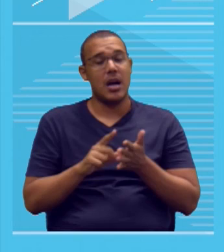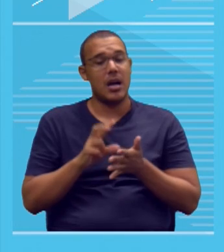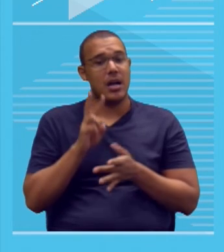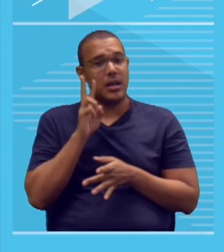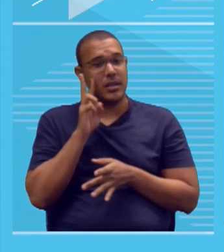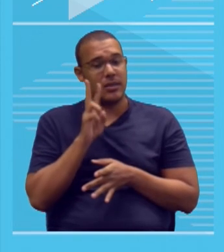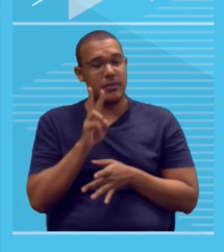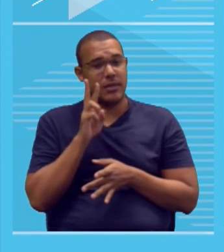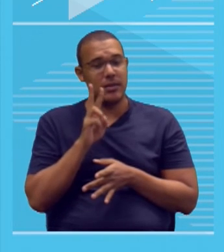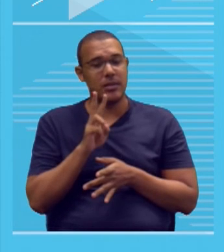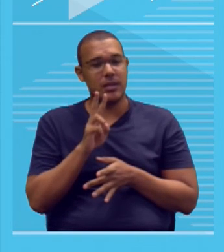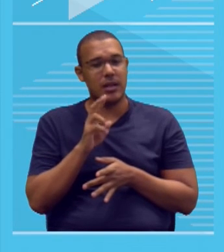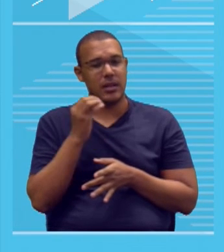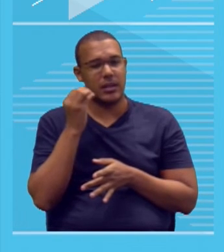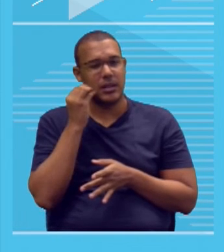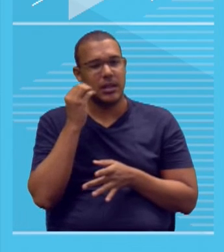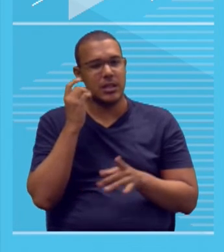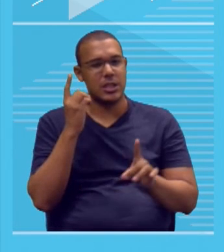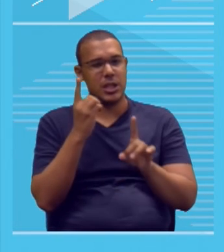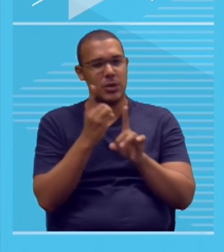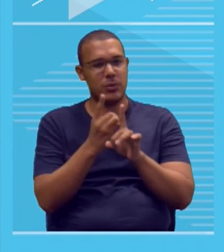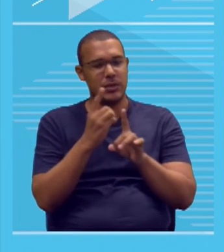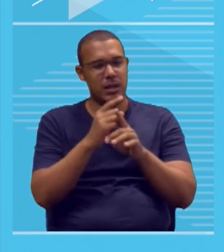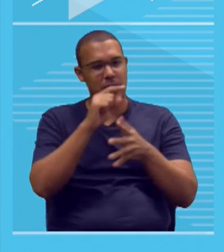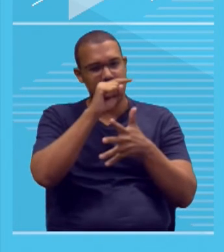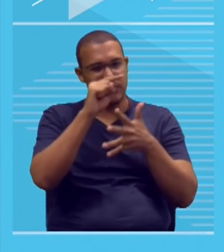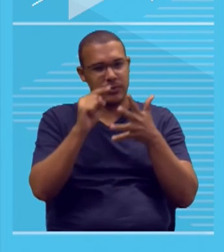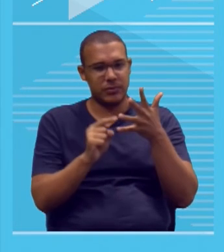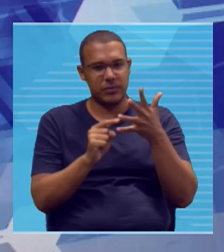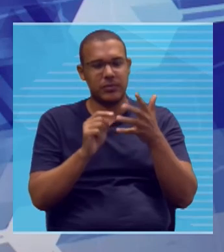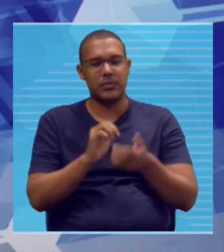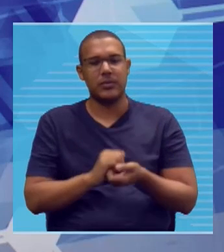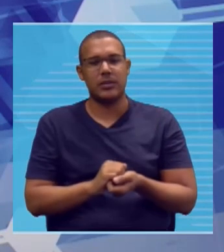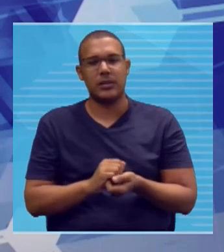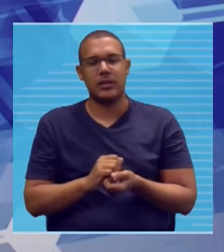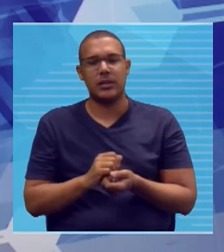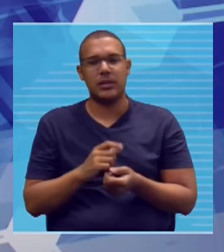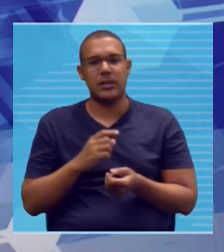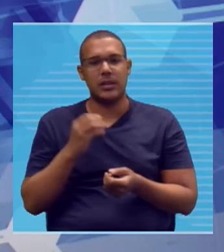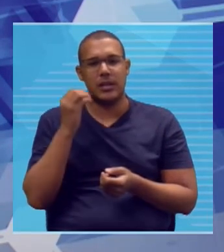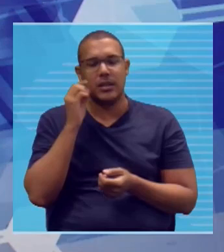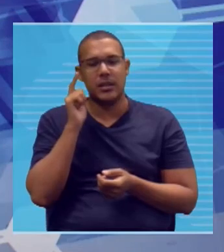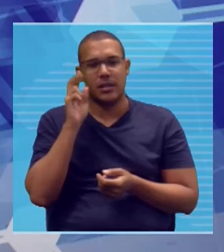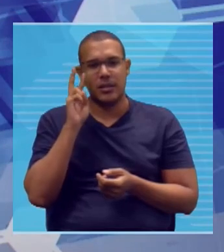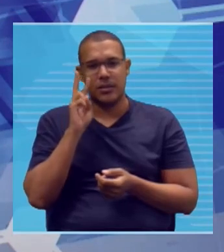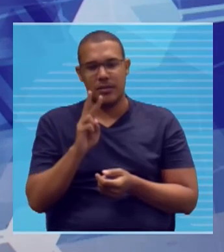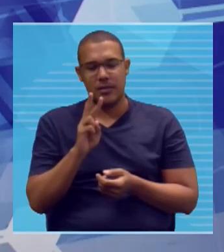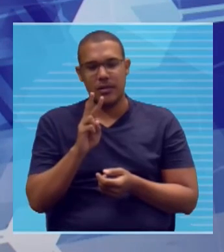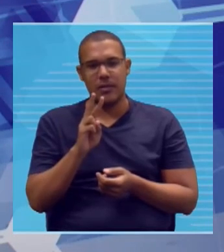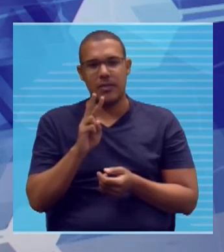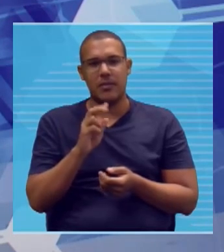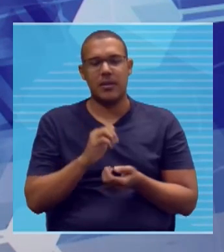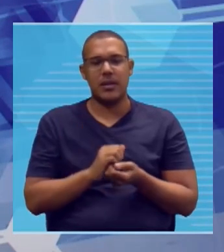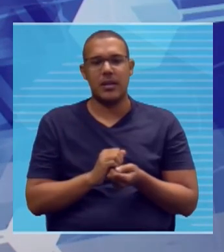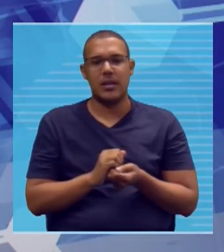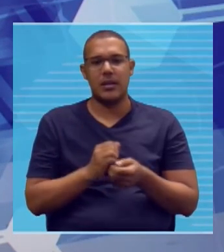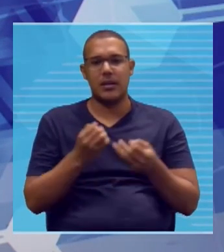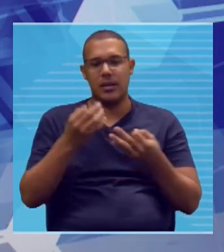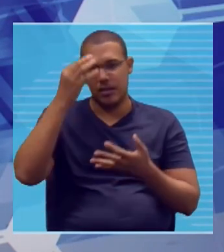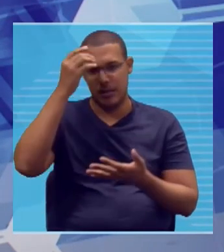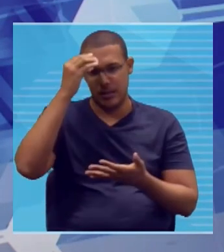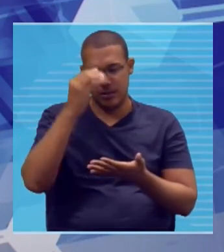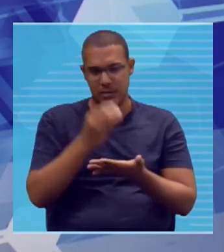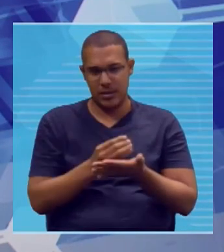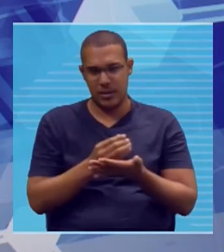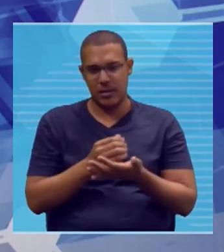explicadinho, tente identificar esses elementos, tente ver se dentro da conclusão há uma reafirmação da tese, ou seja, de que o indivíduo